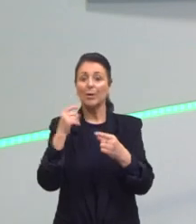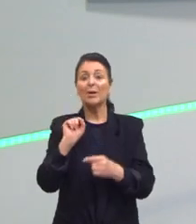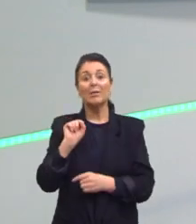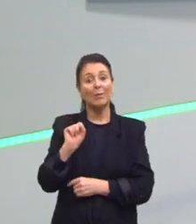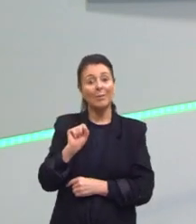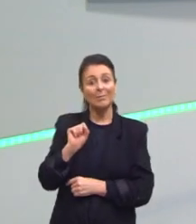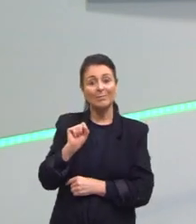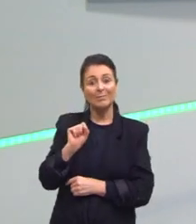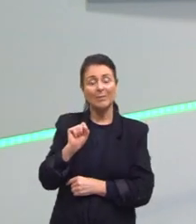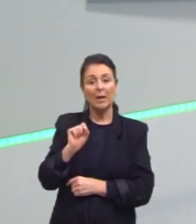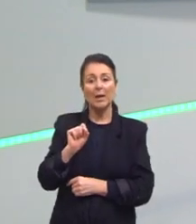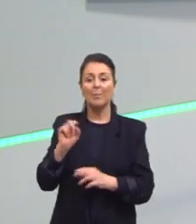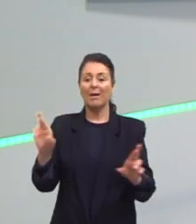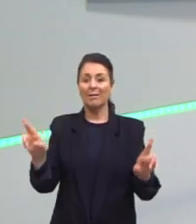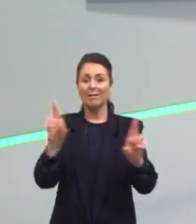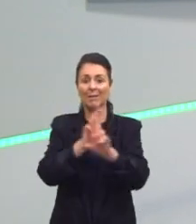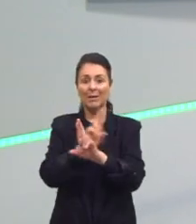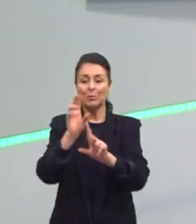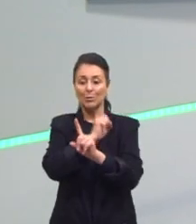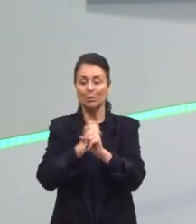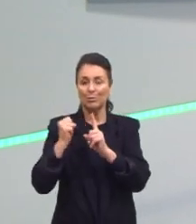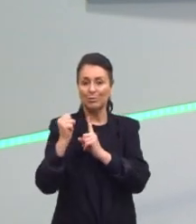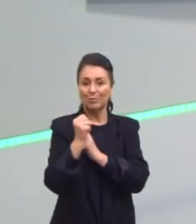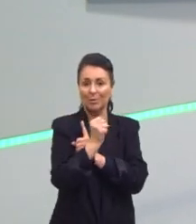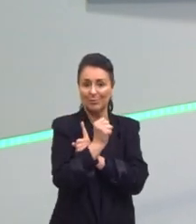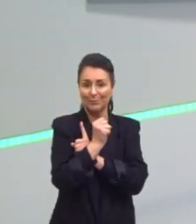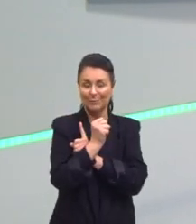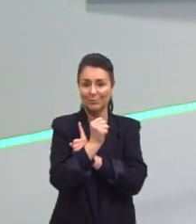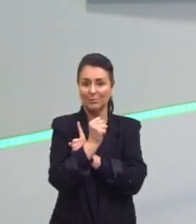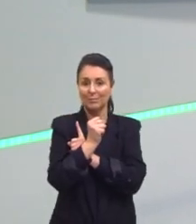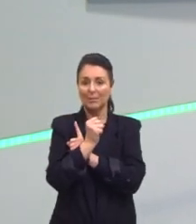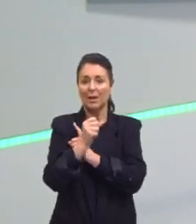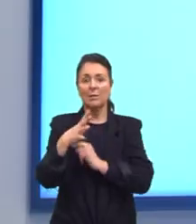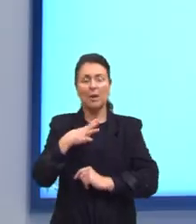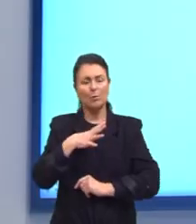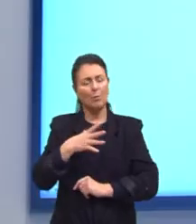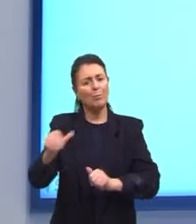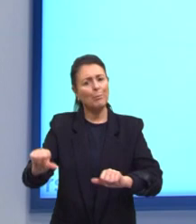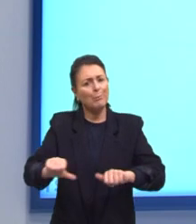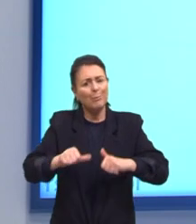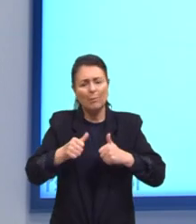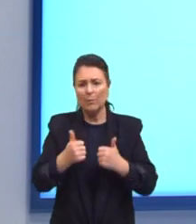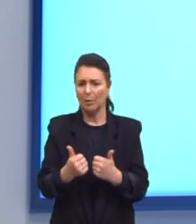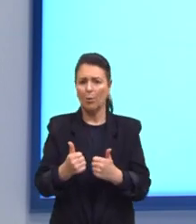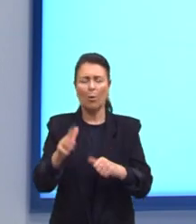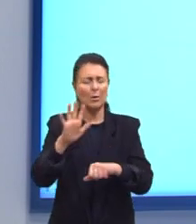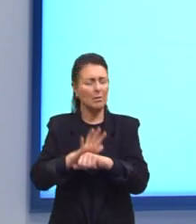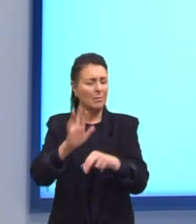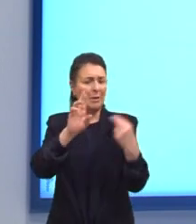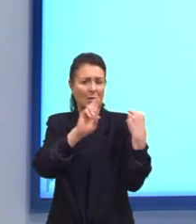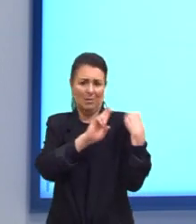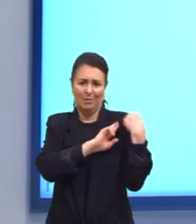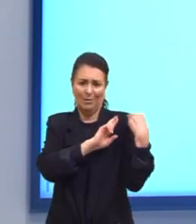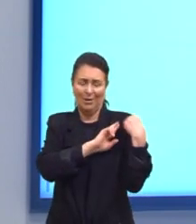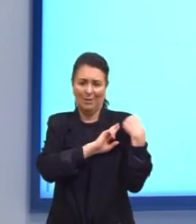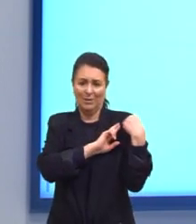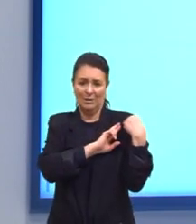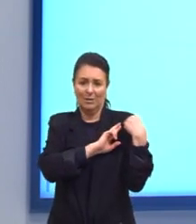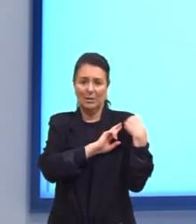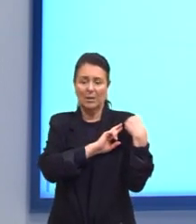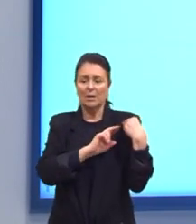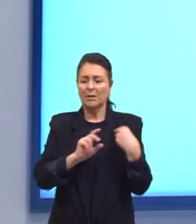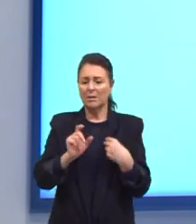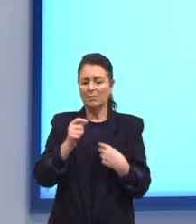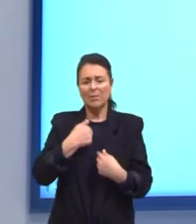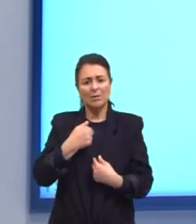Para que essas Relações sociais Elas sejam Mais saudáveis Mais responsáveis E a gente Sai um